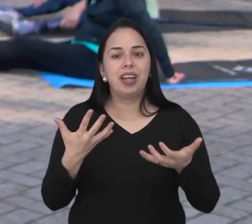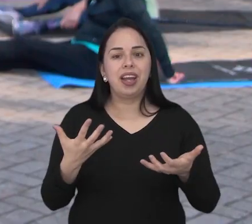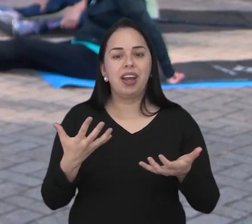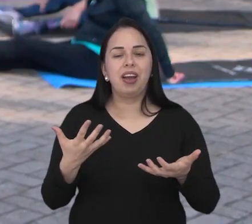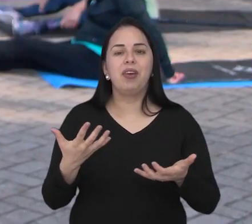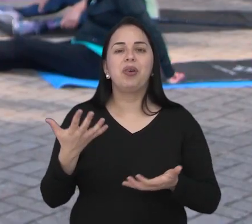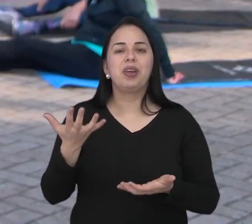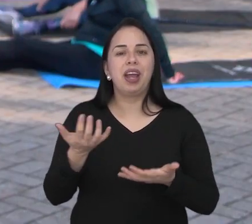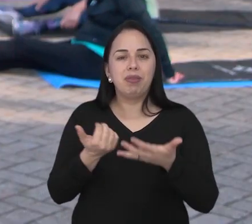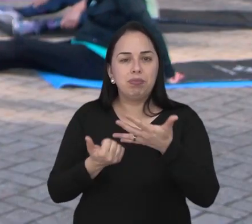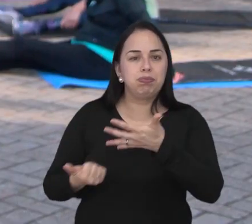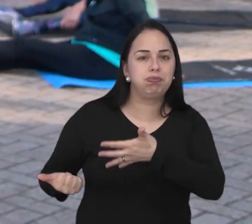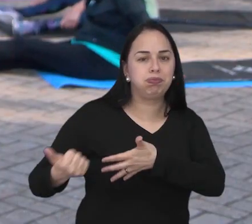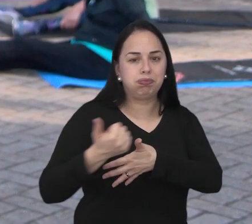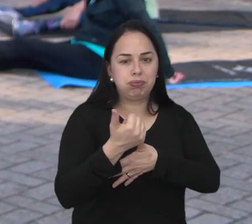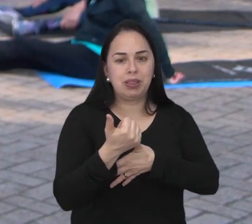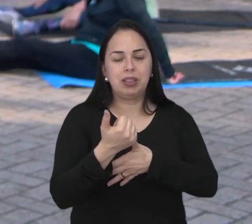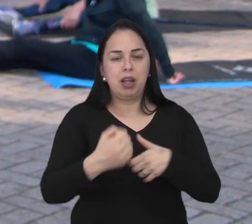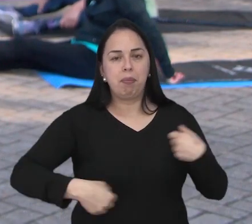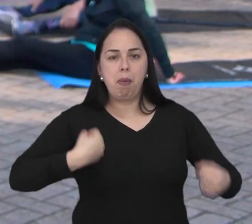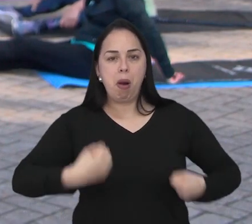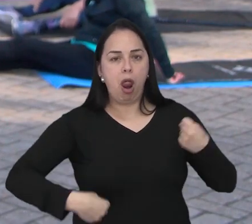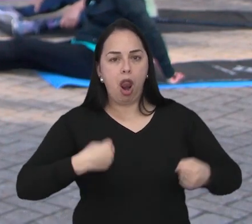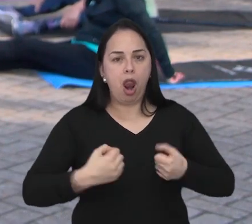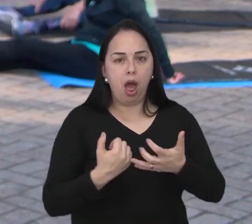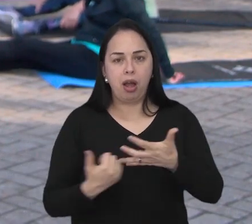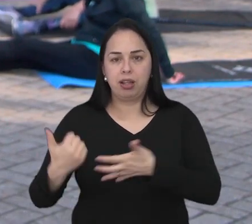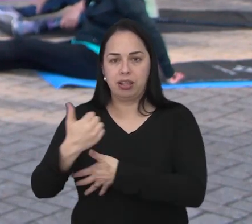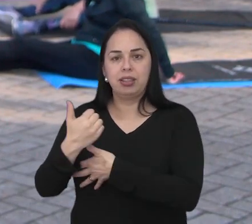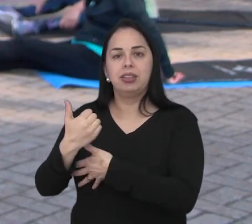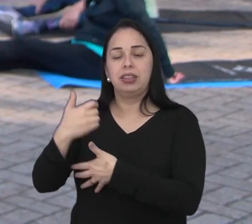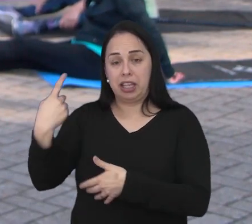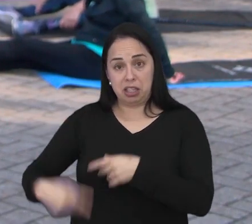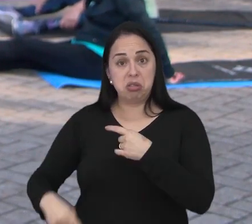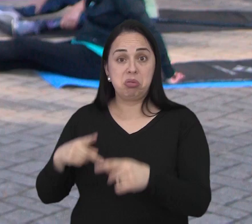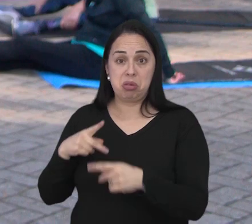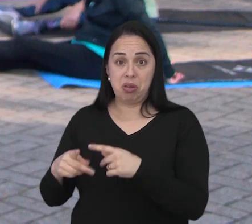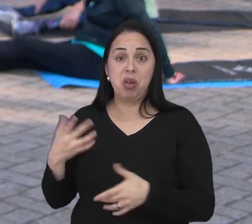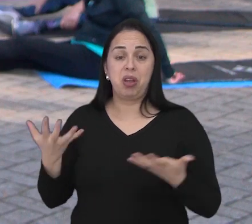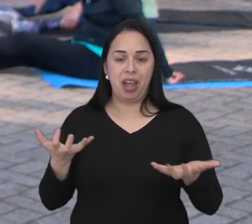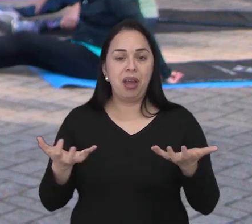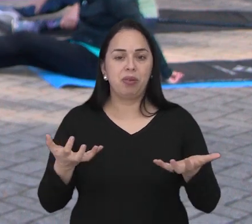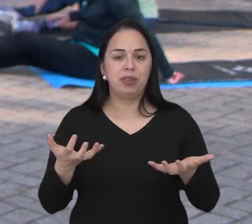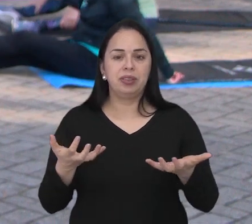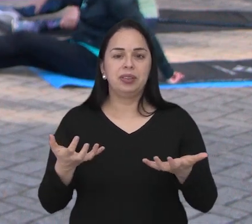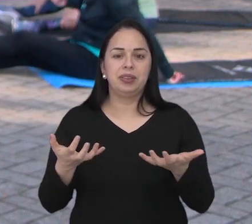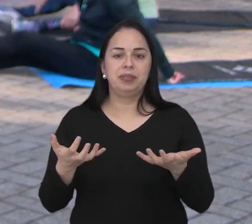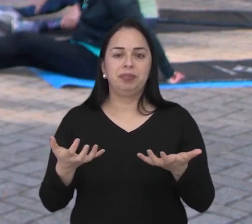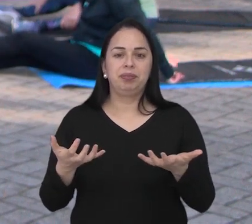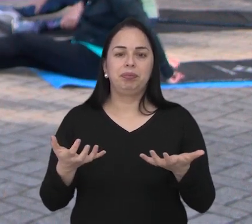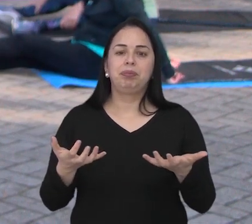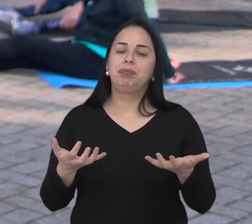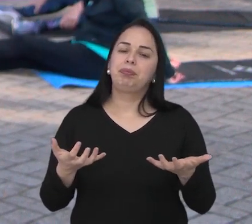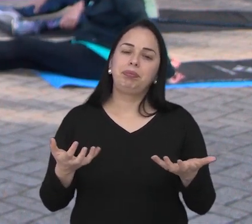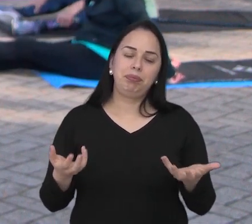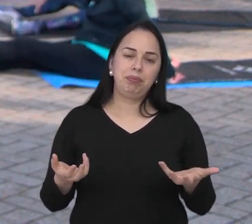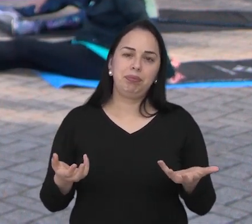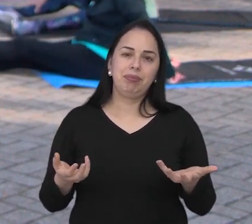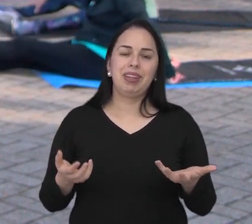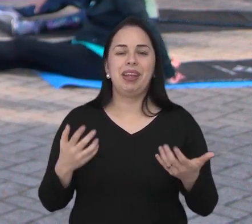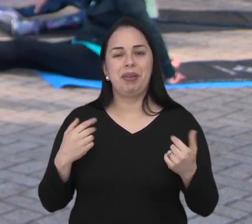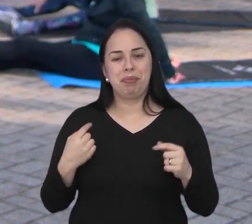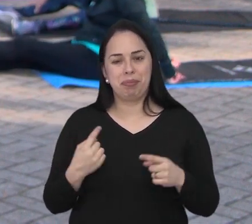Eu quero agora fazer o meu recorde pessoal depois da maratona, fazer meu recorde pessoal na meia-maratona de São José dos Campos. Pois